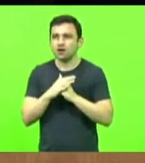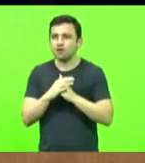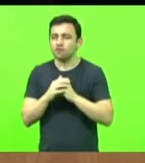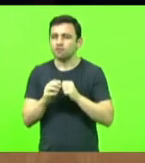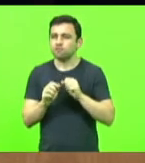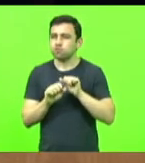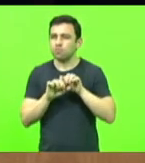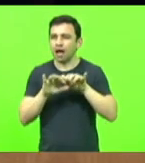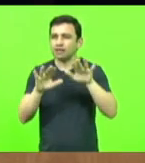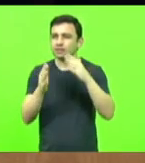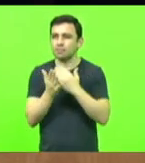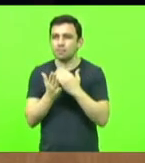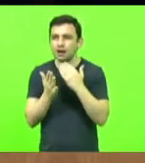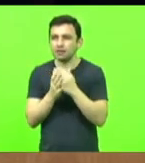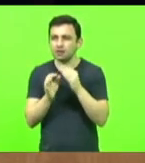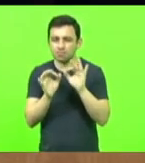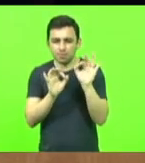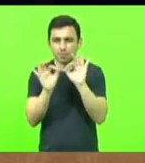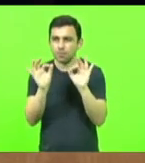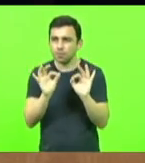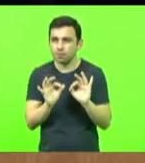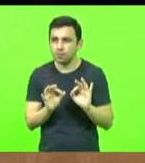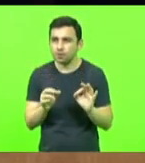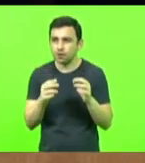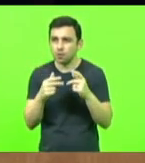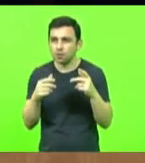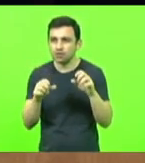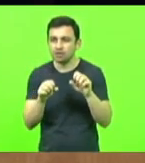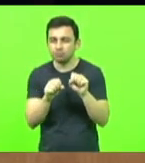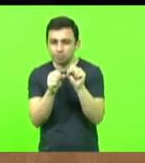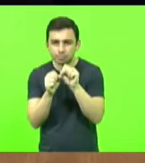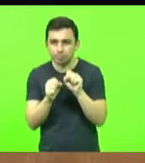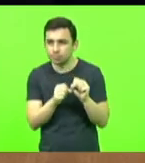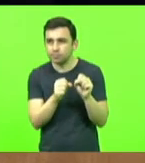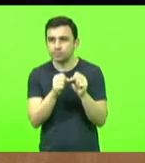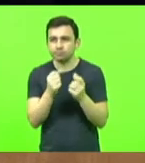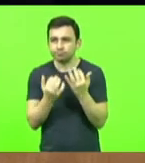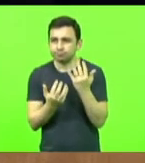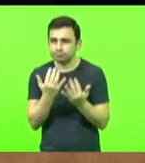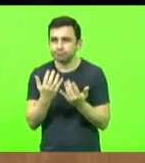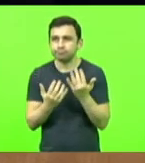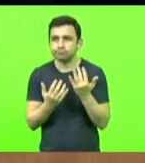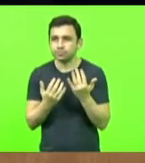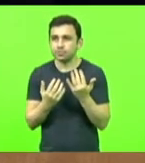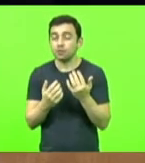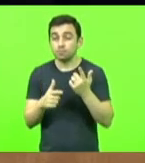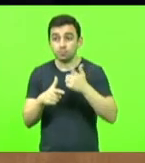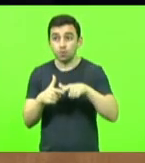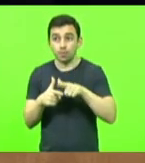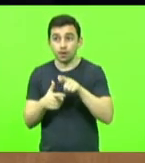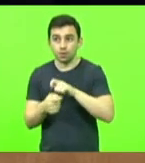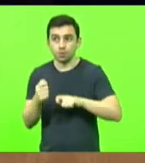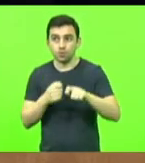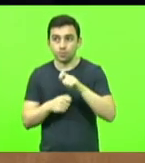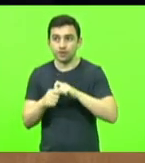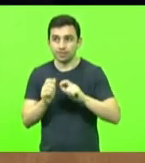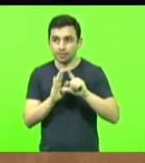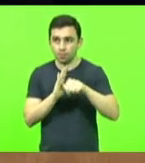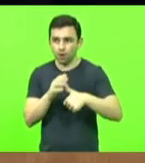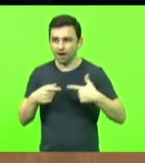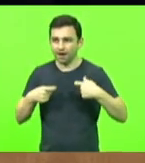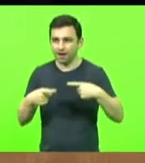e partículas de carvão que era queimado. Devido aos problemas econômicos no pós-guerra,